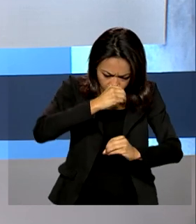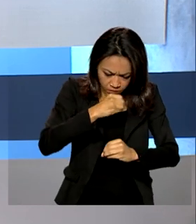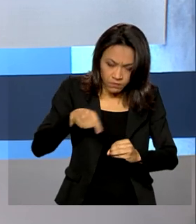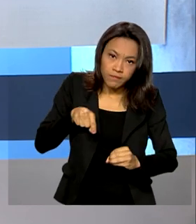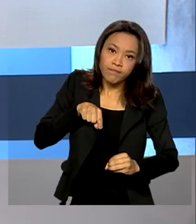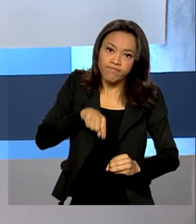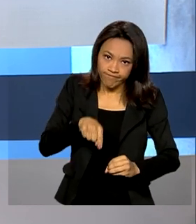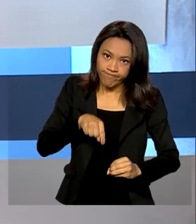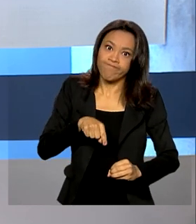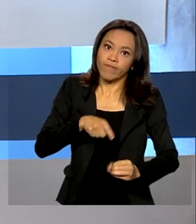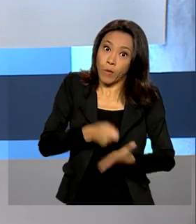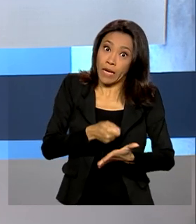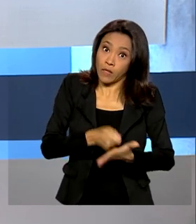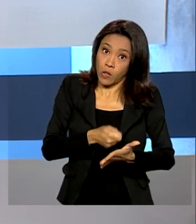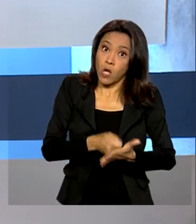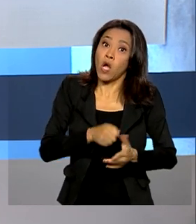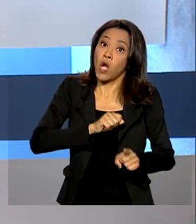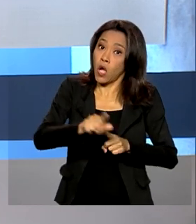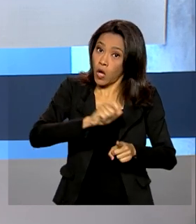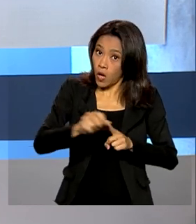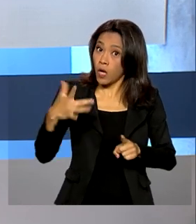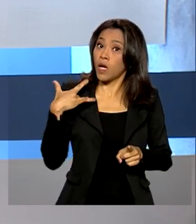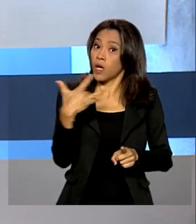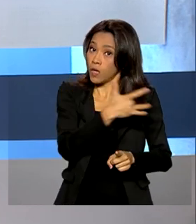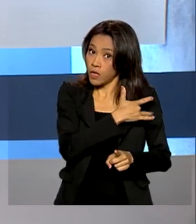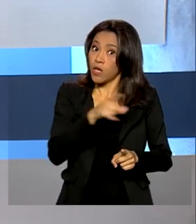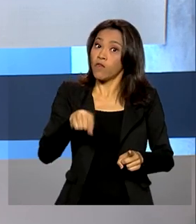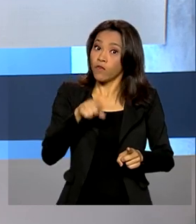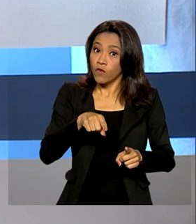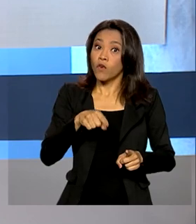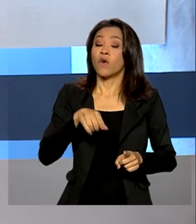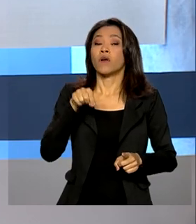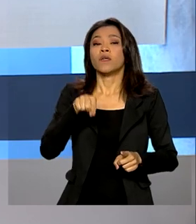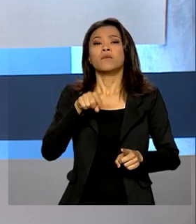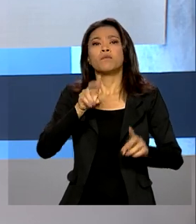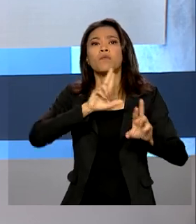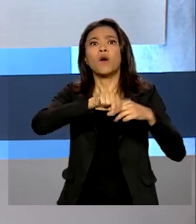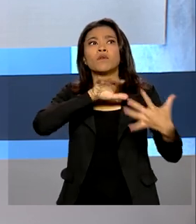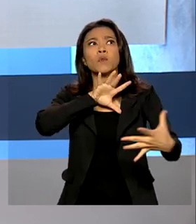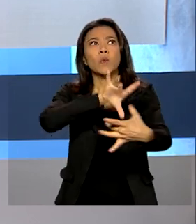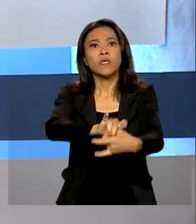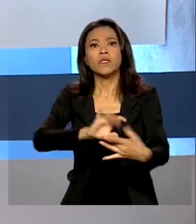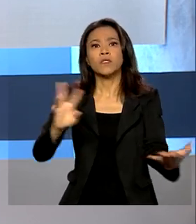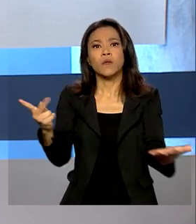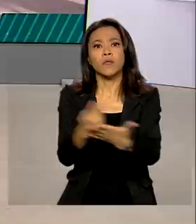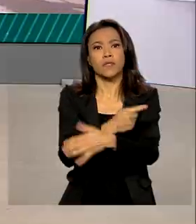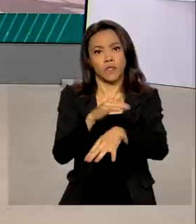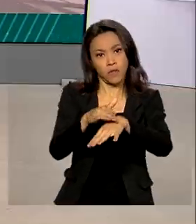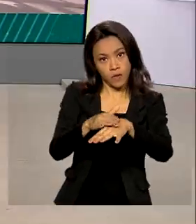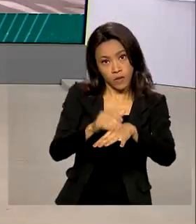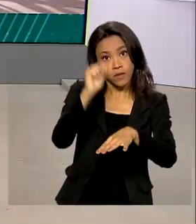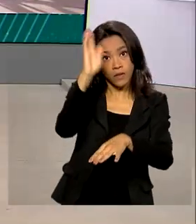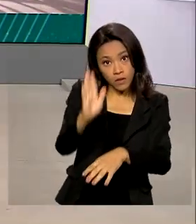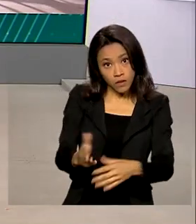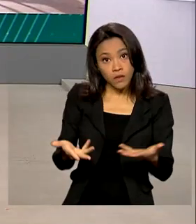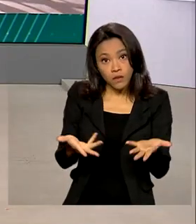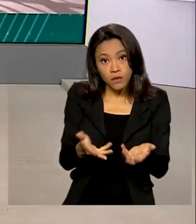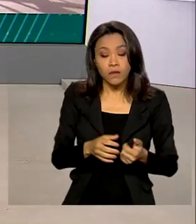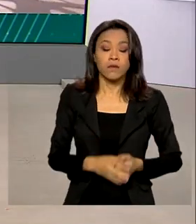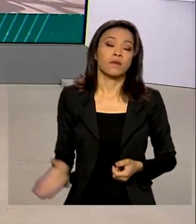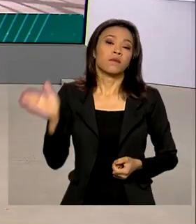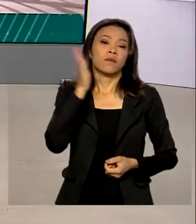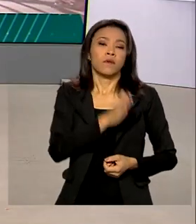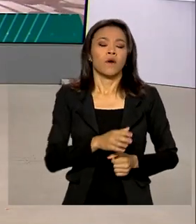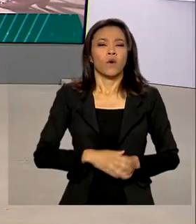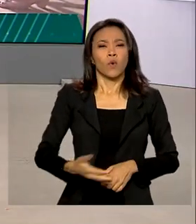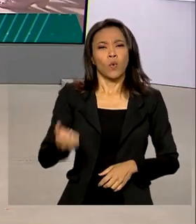lista de coberturas obrigatórias foi feita de forma extraordinária diante do cenário da doença no país. O número de